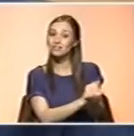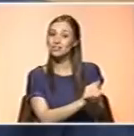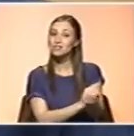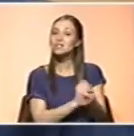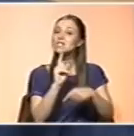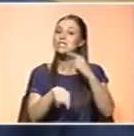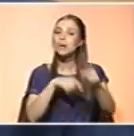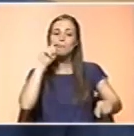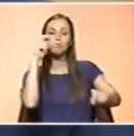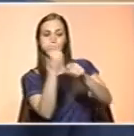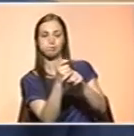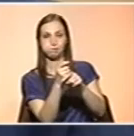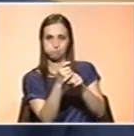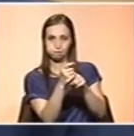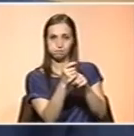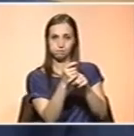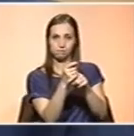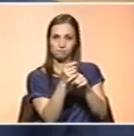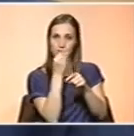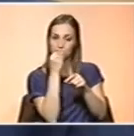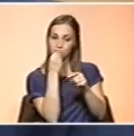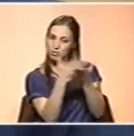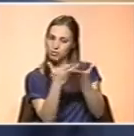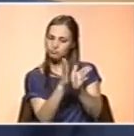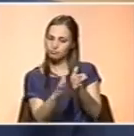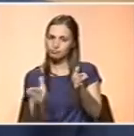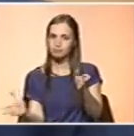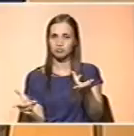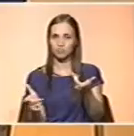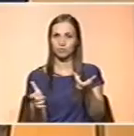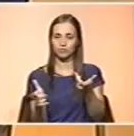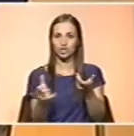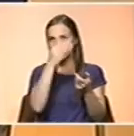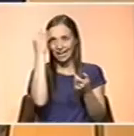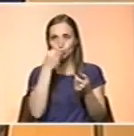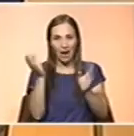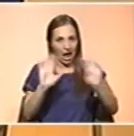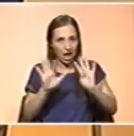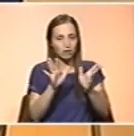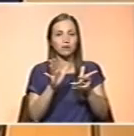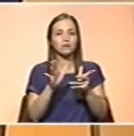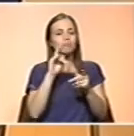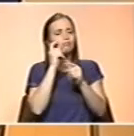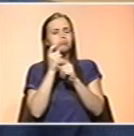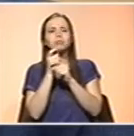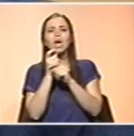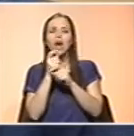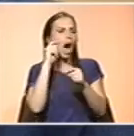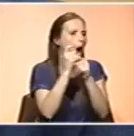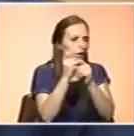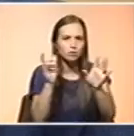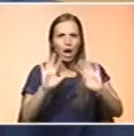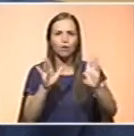supervisão. Nesse aspecto, não é? Nesse aspecto e nos outros. supervisão discreta, mas devem ter sempre uma supervisão.